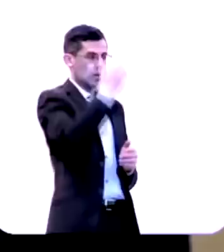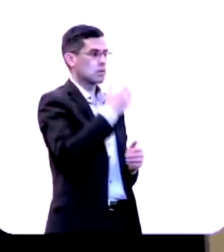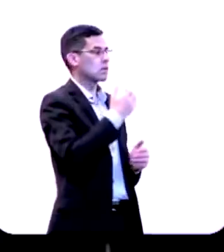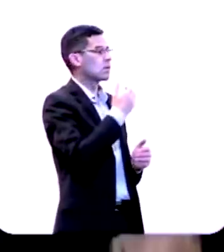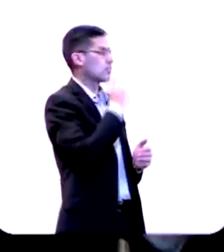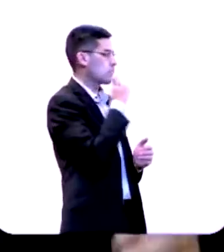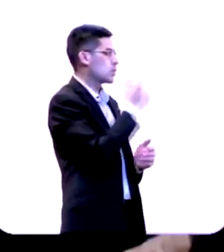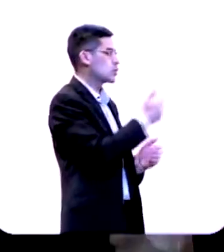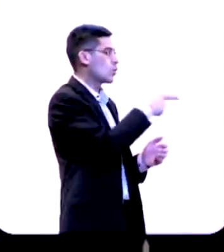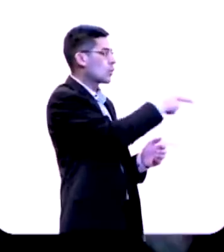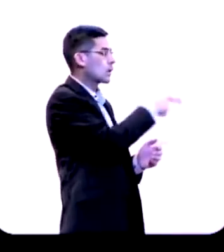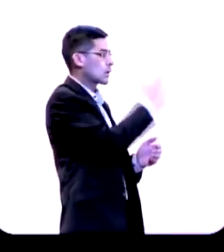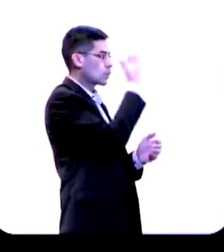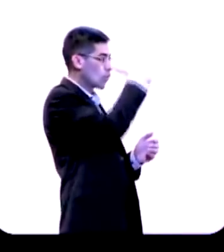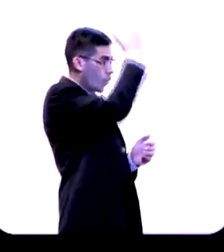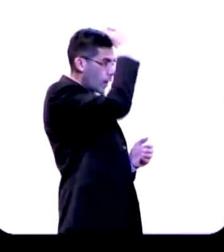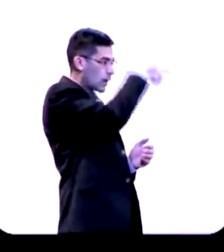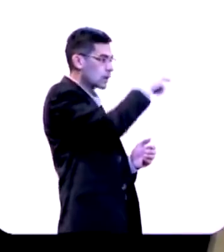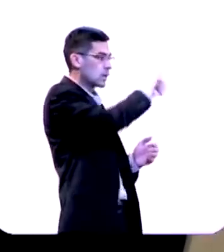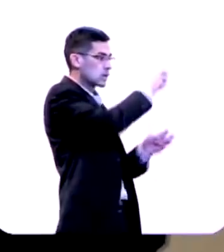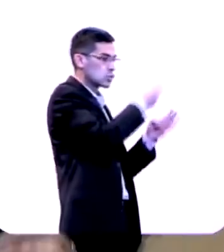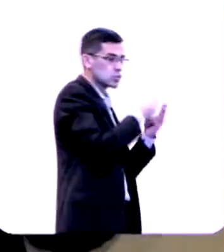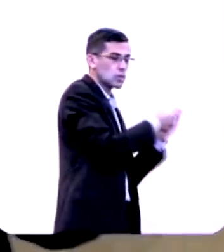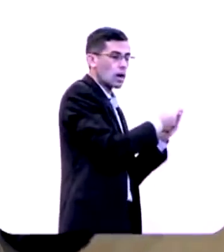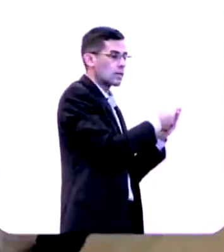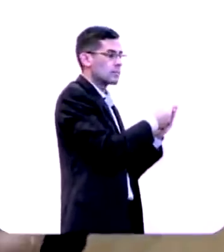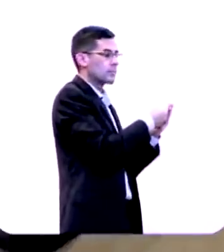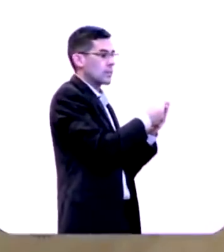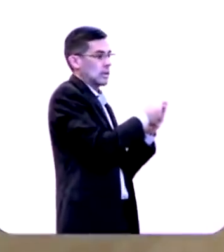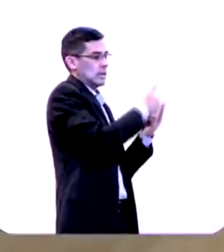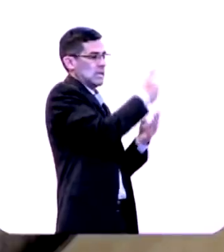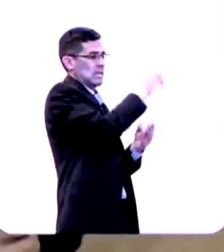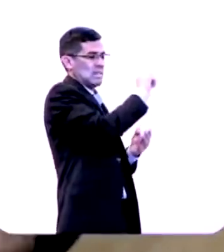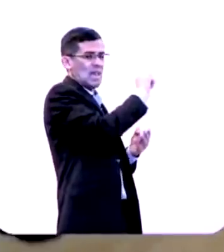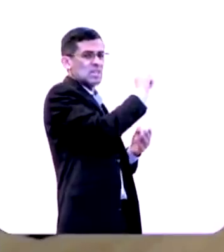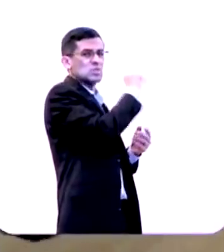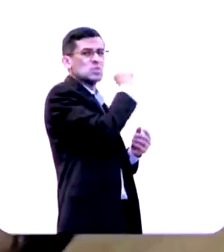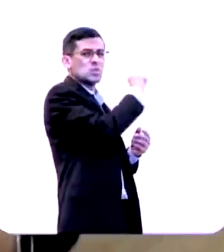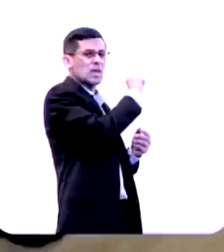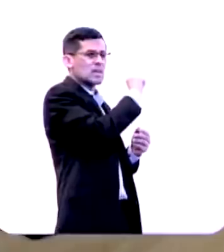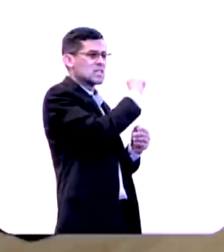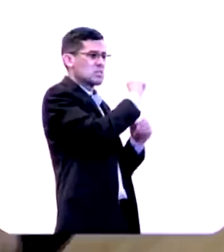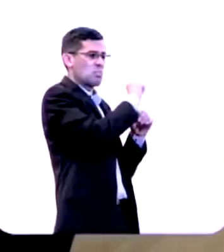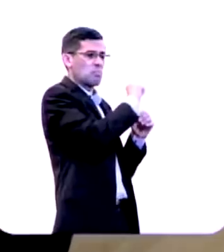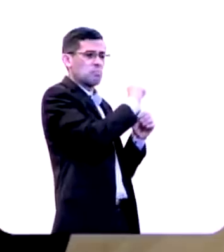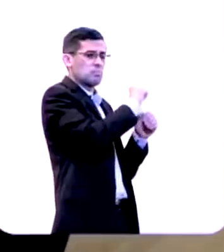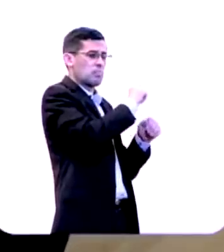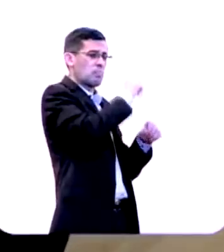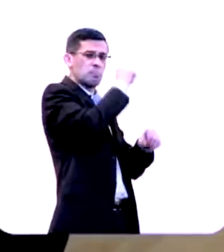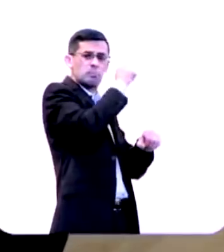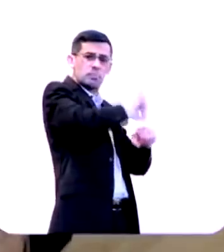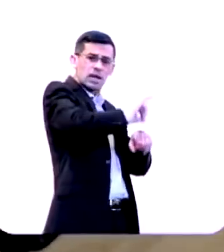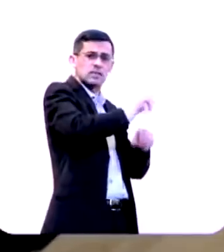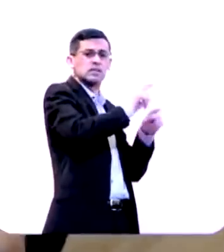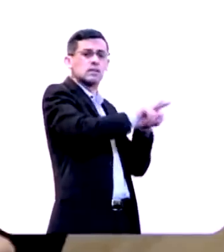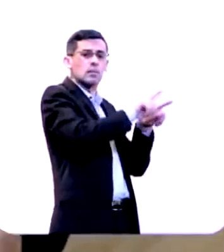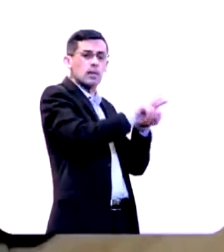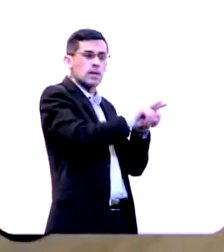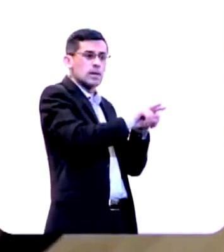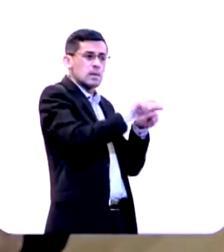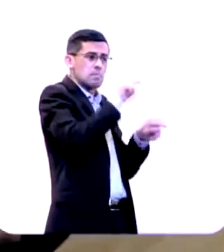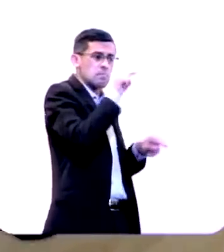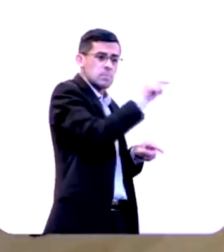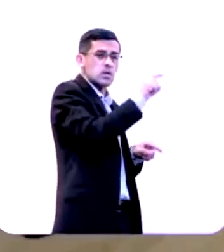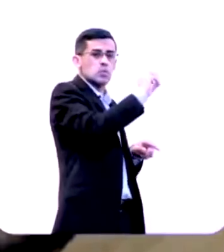cobrou de Ezequias, rei de Judá, dez toneladas e meia de prata e um